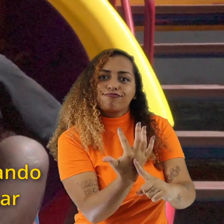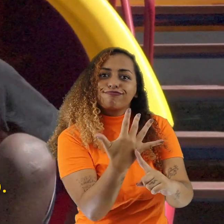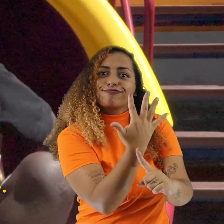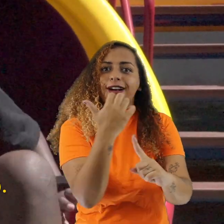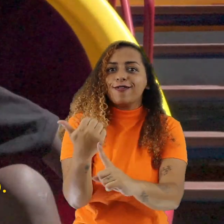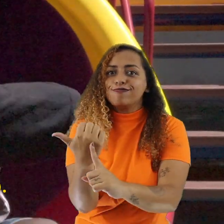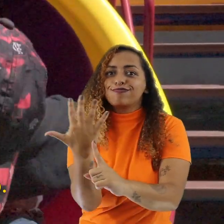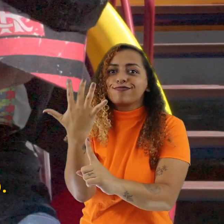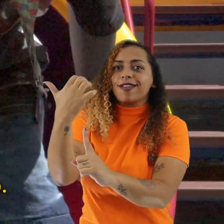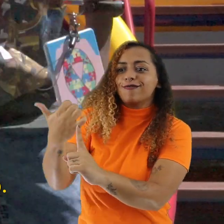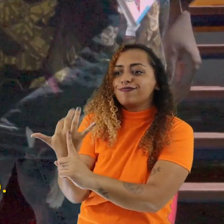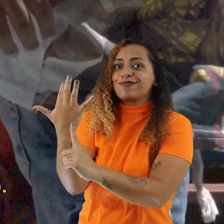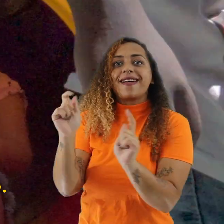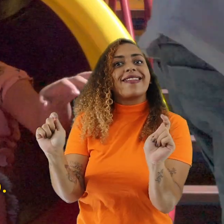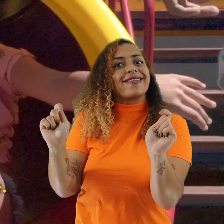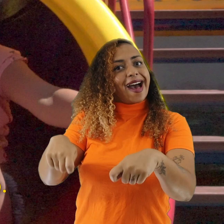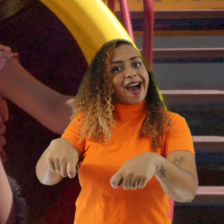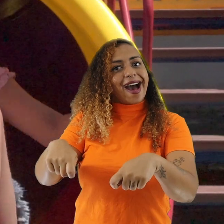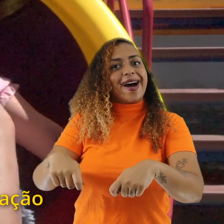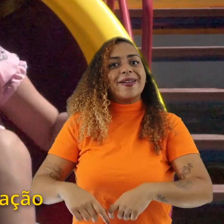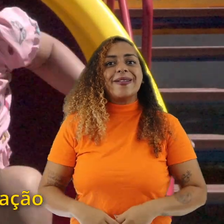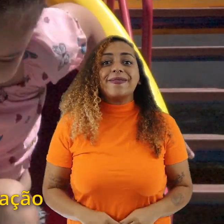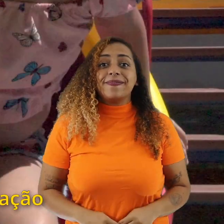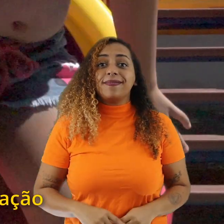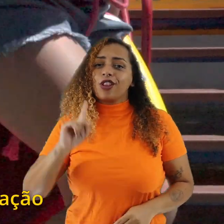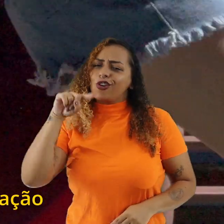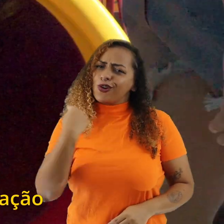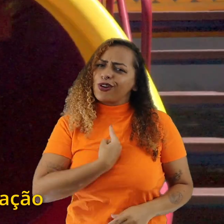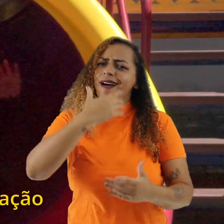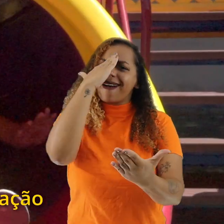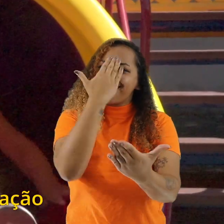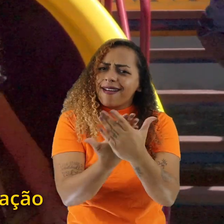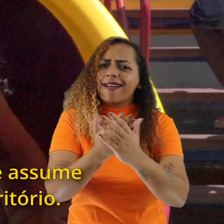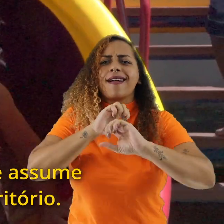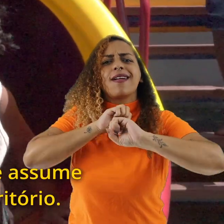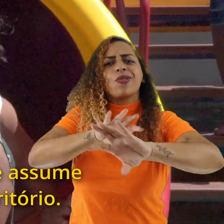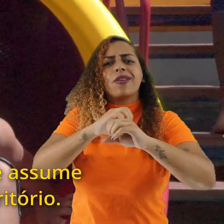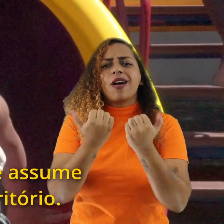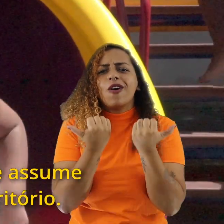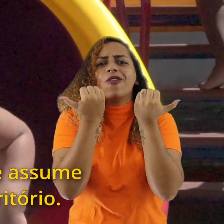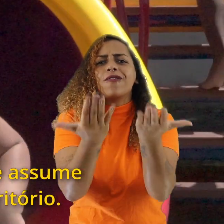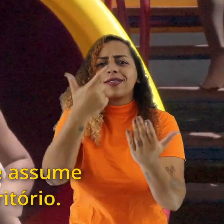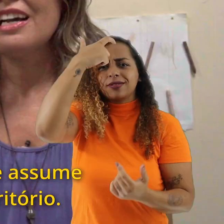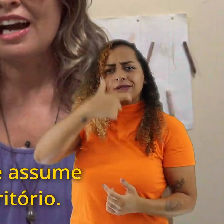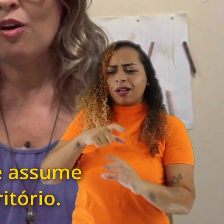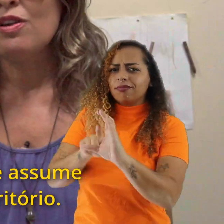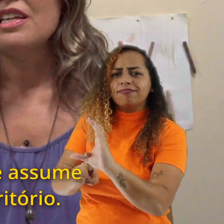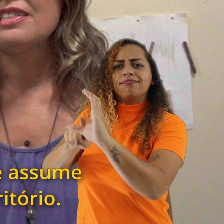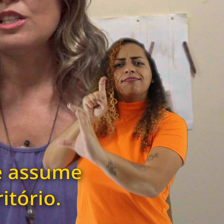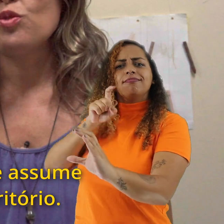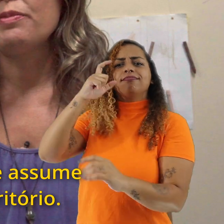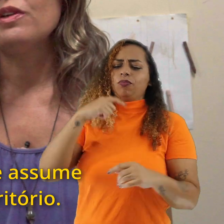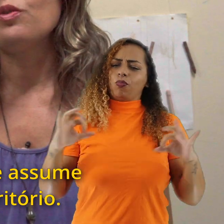e talvez florir no futuro. E é essa educação que a gente acredita, uma educação emancipatória, integral,